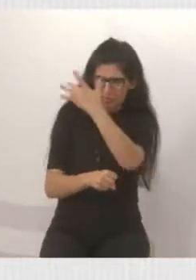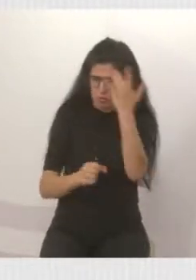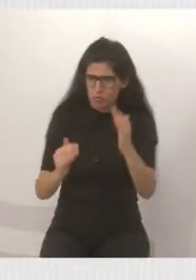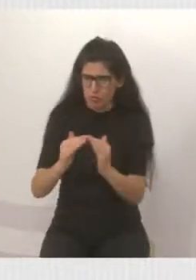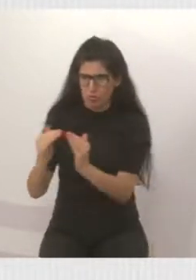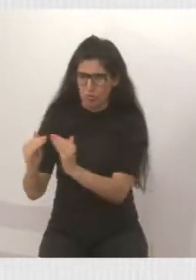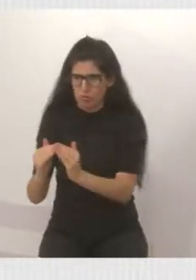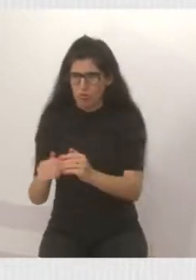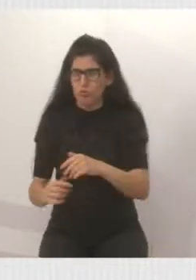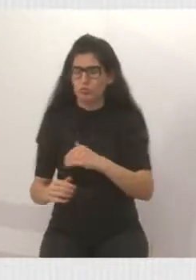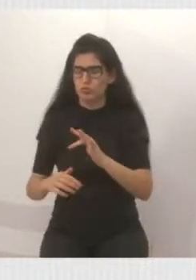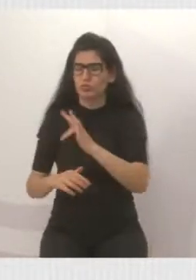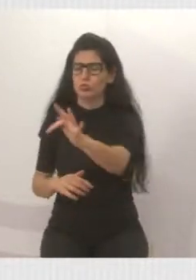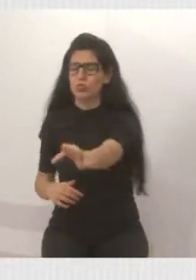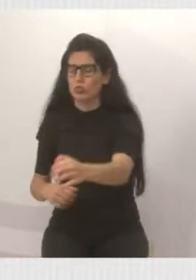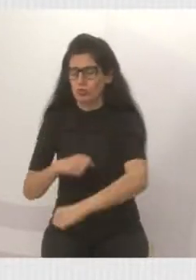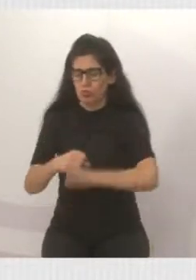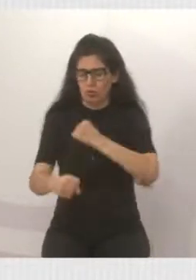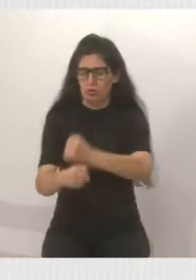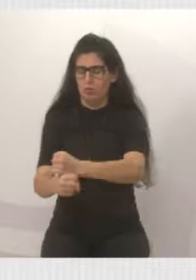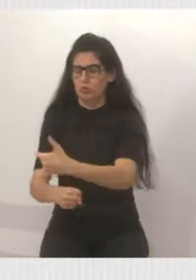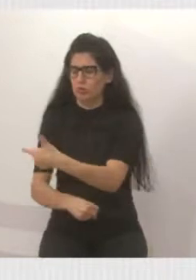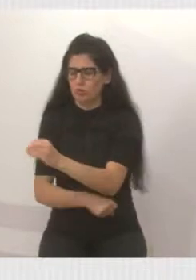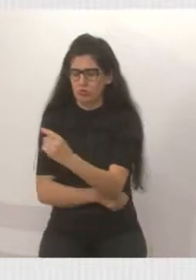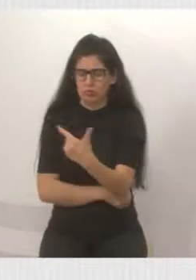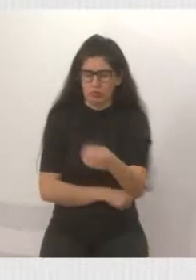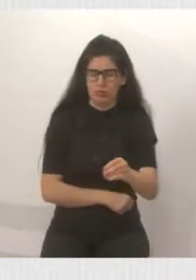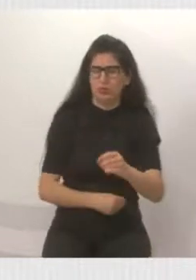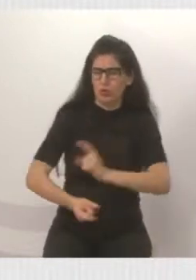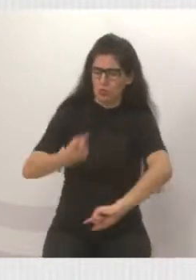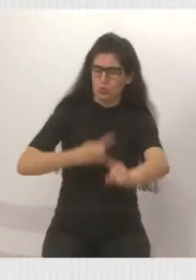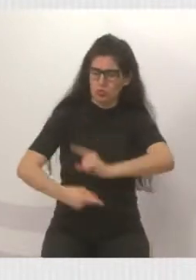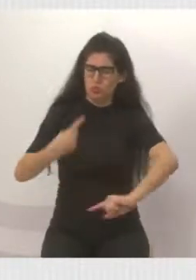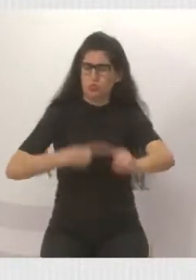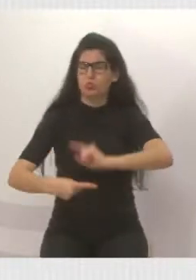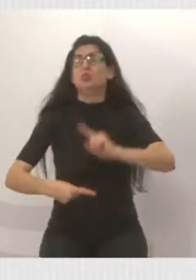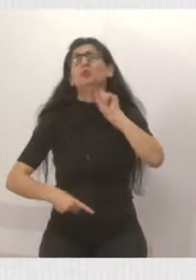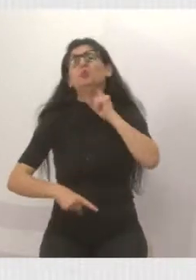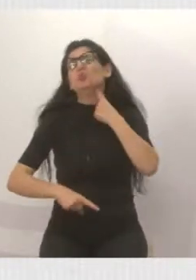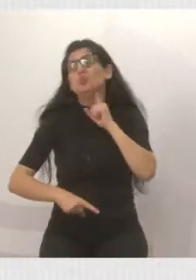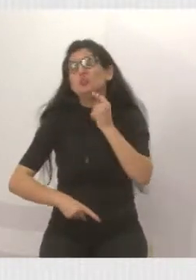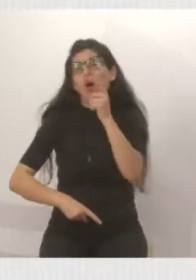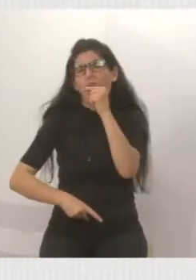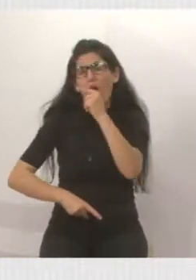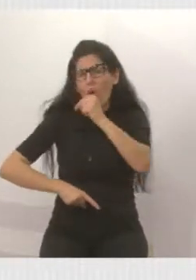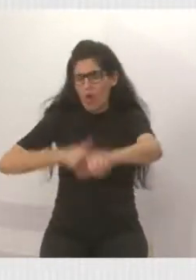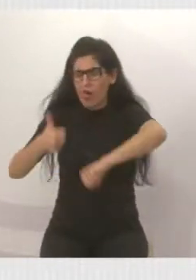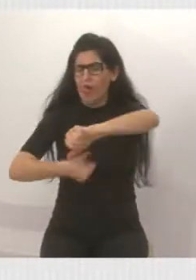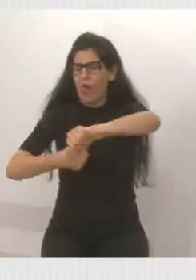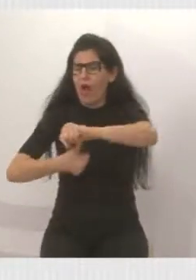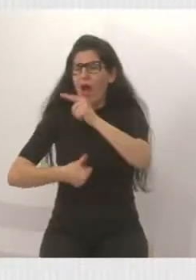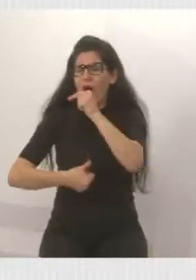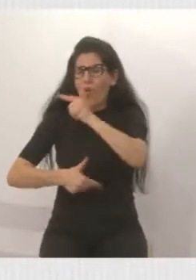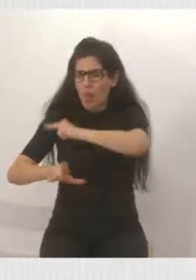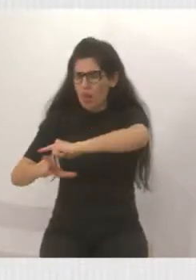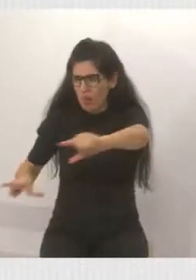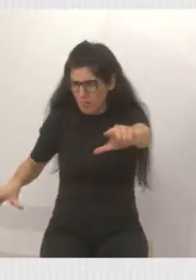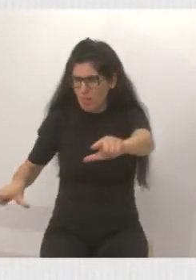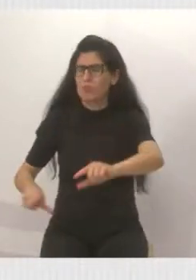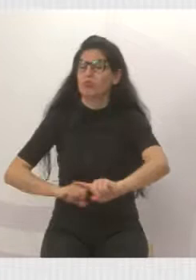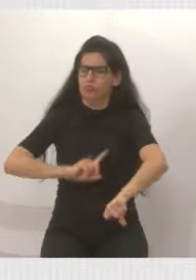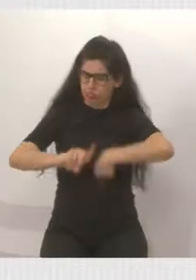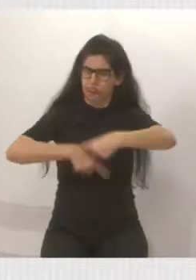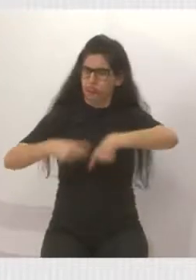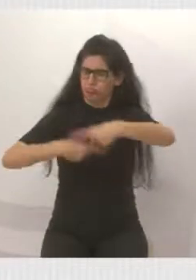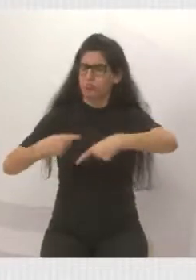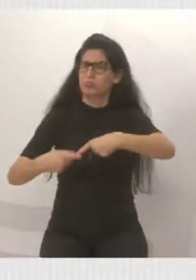também vai fazer aqui a regularização, e eles vão ficar no mesmo local, se Deus quiser, vai acontecer isso aqui no Jardim Veranejal.